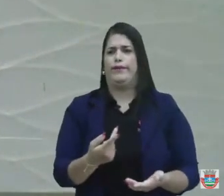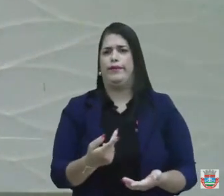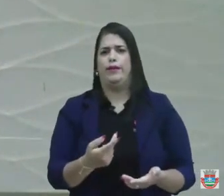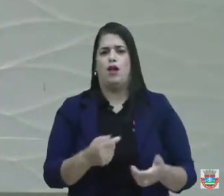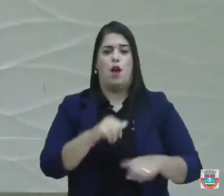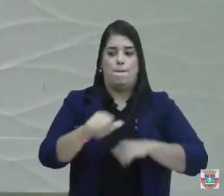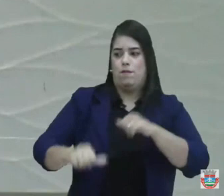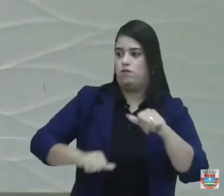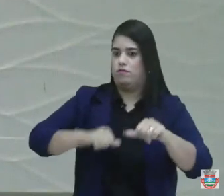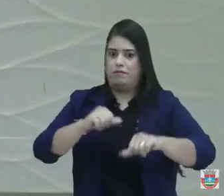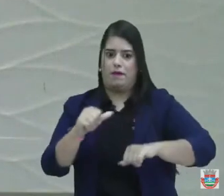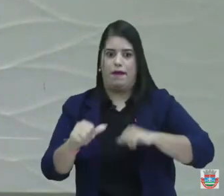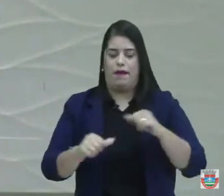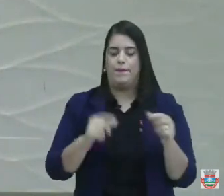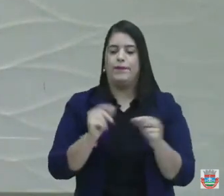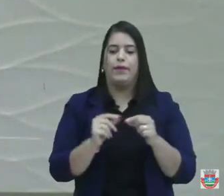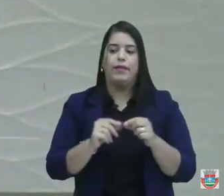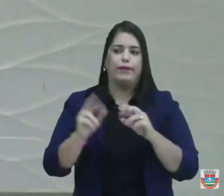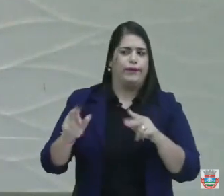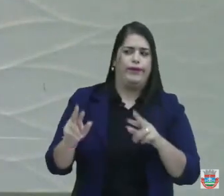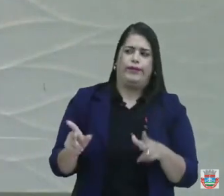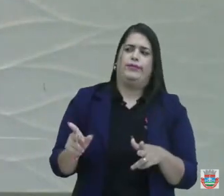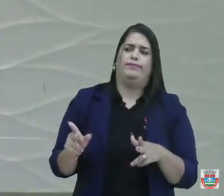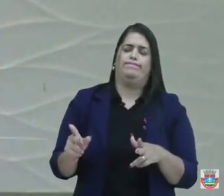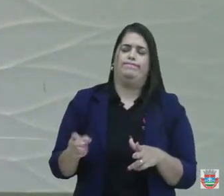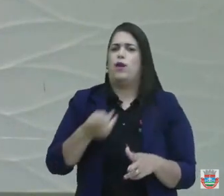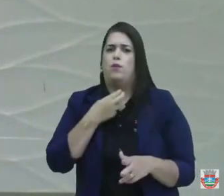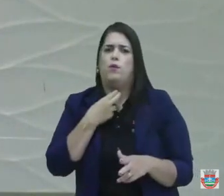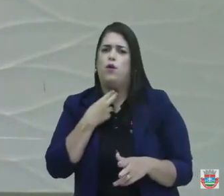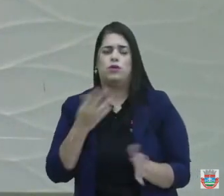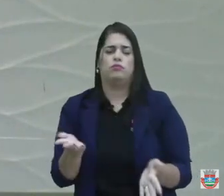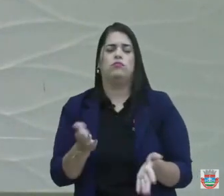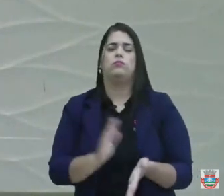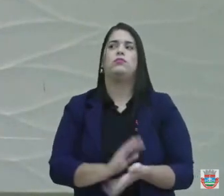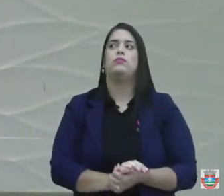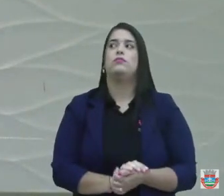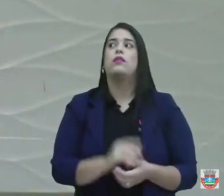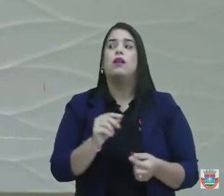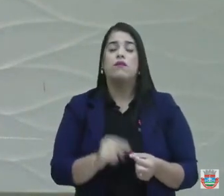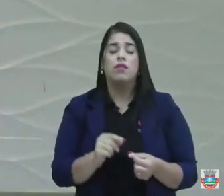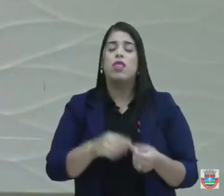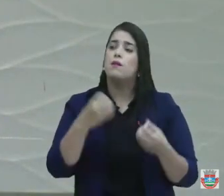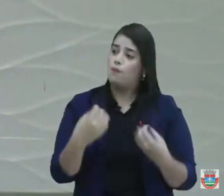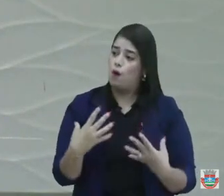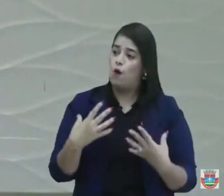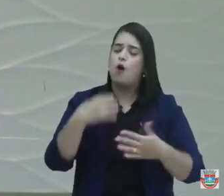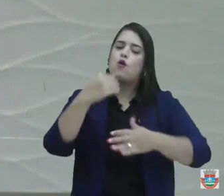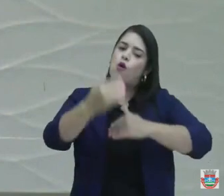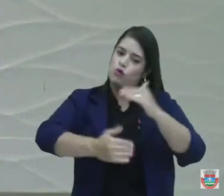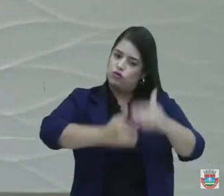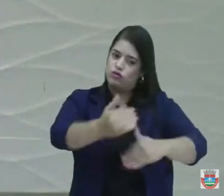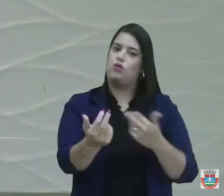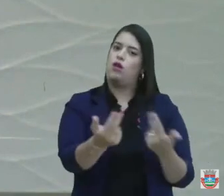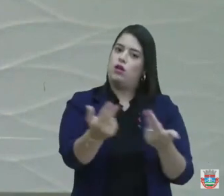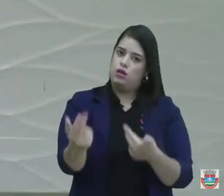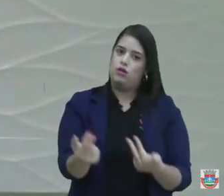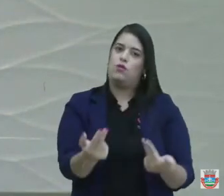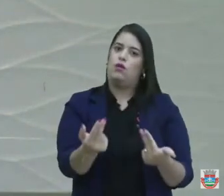mudar para não seguir o que os outros faziam. Não é dessa forma que se administra. O que é feito e é bom tem que ser no mesmo canto.